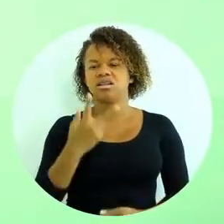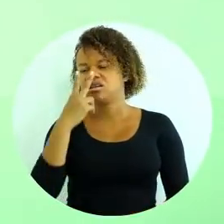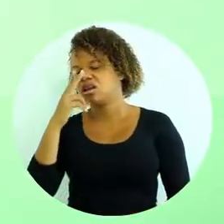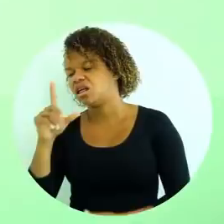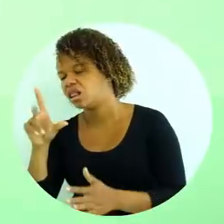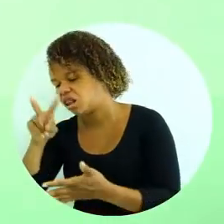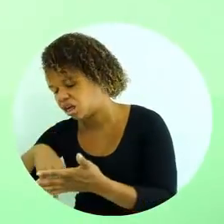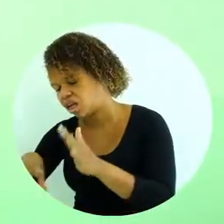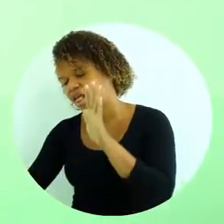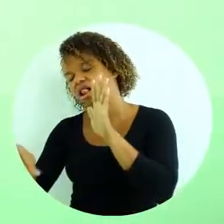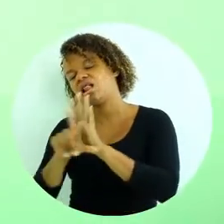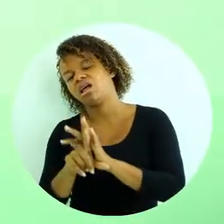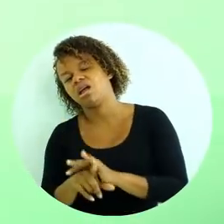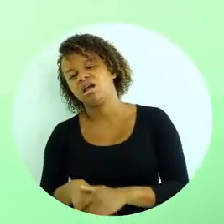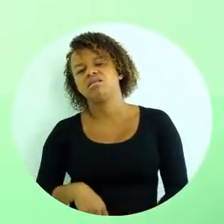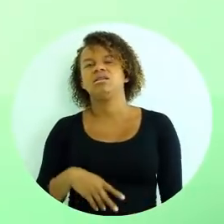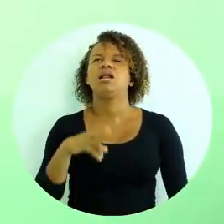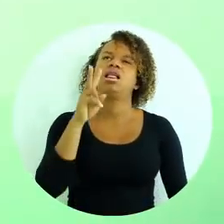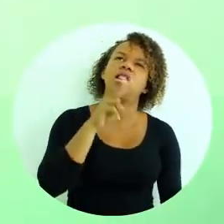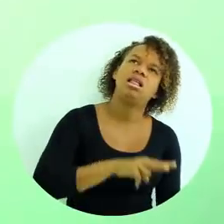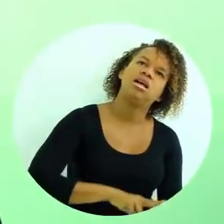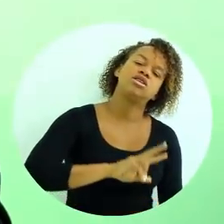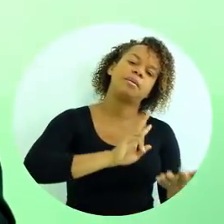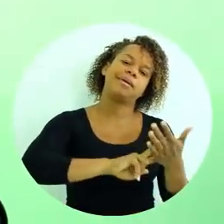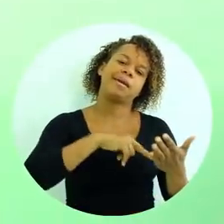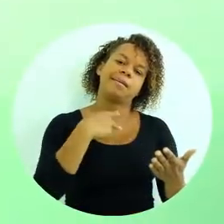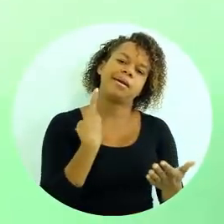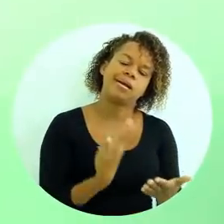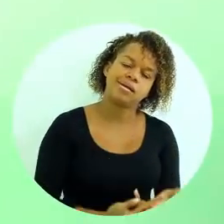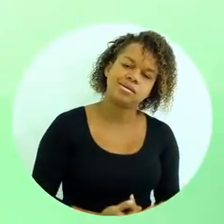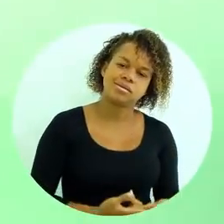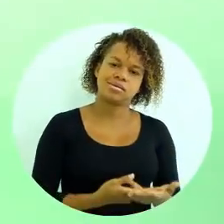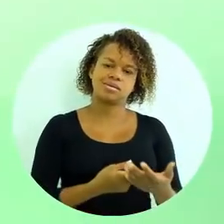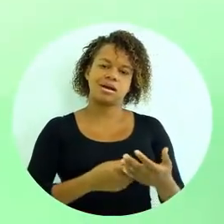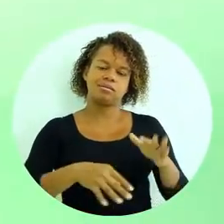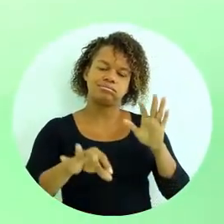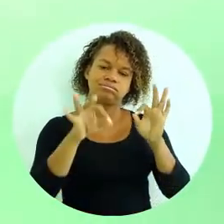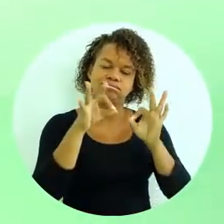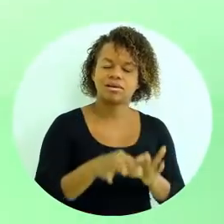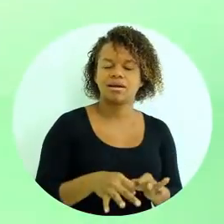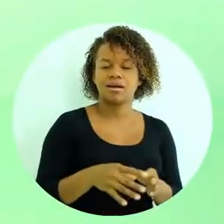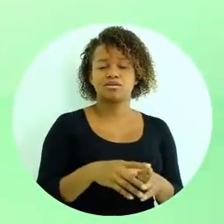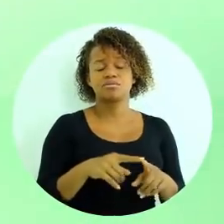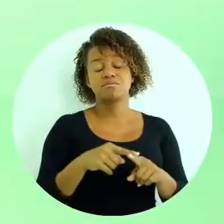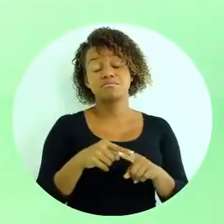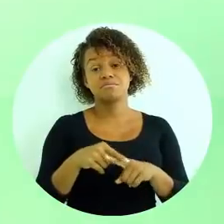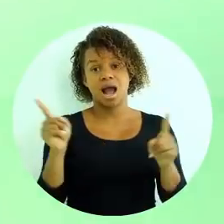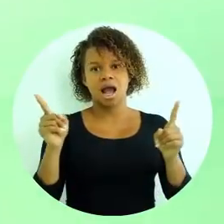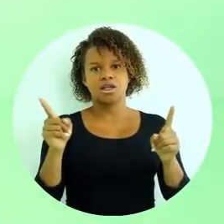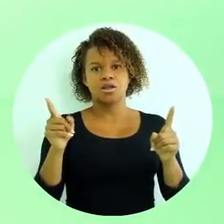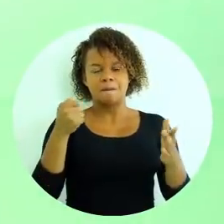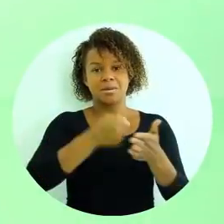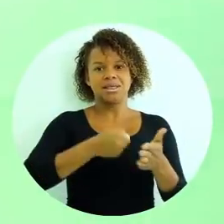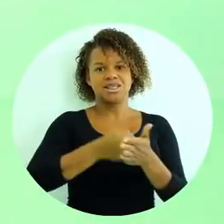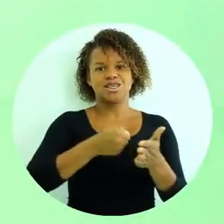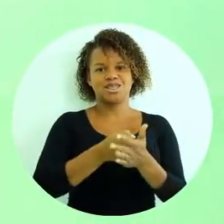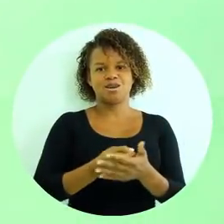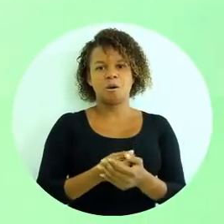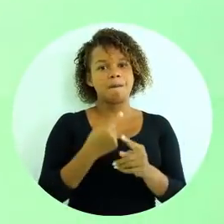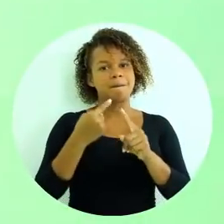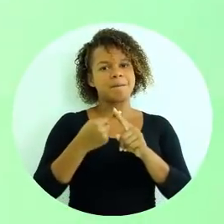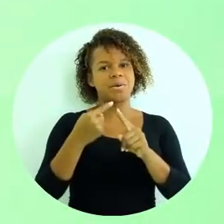um tanto enfadonho a gente ler sobre as leis, ler sobre interpretações legais,